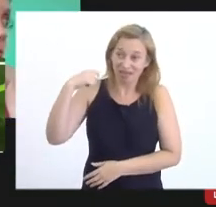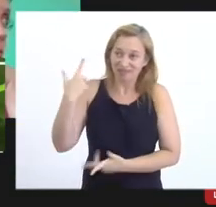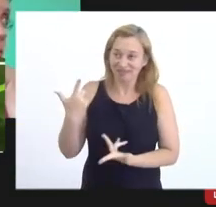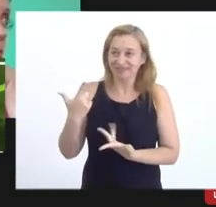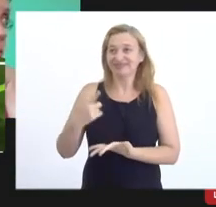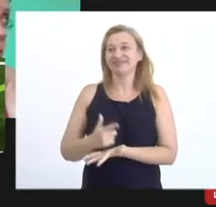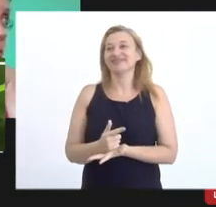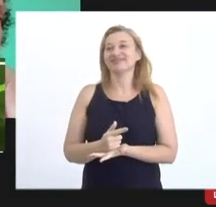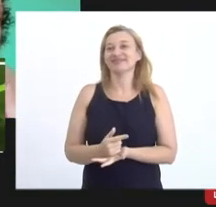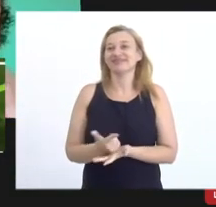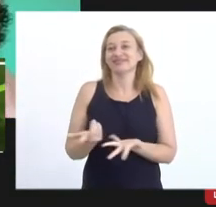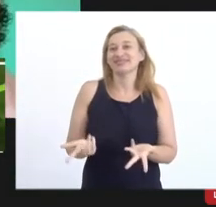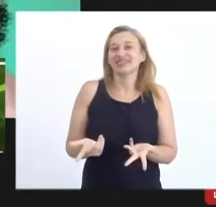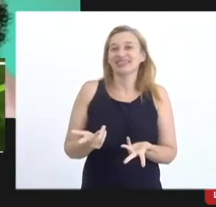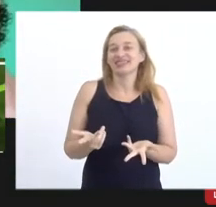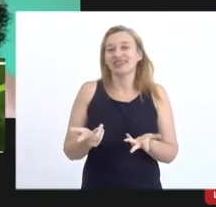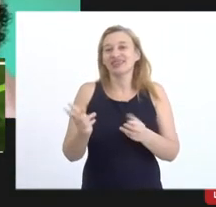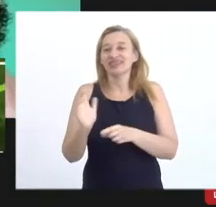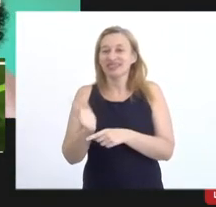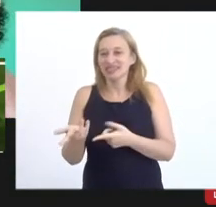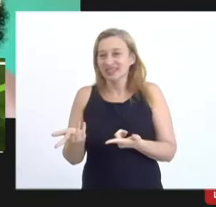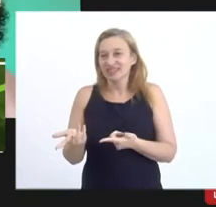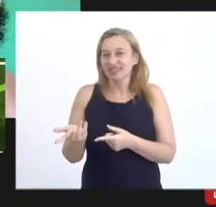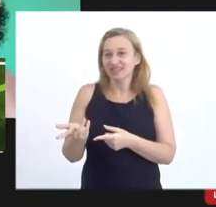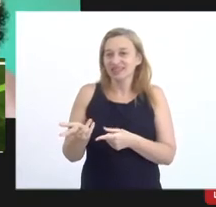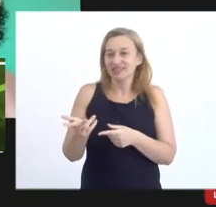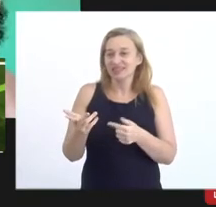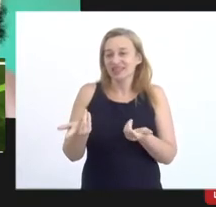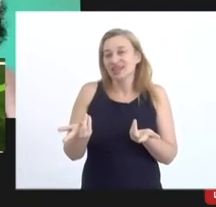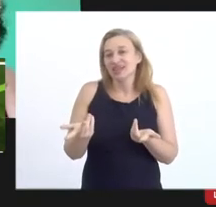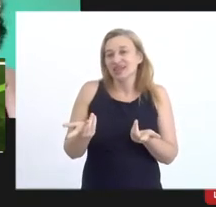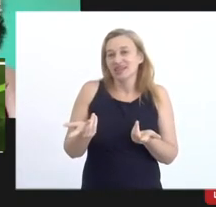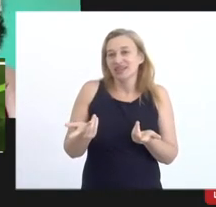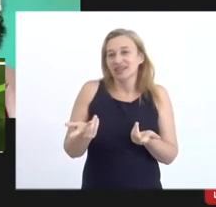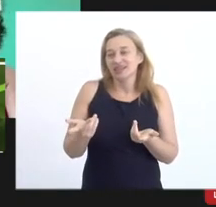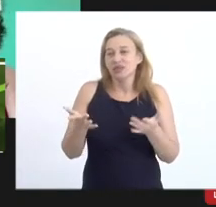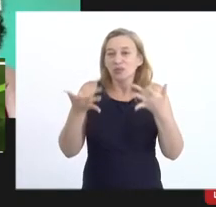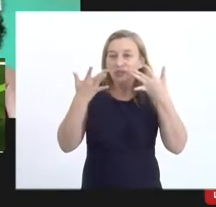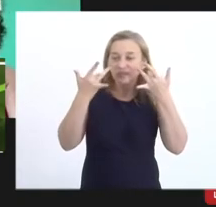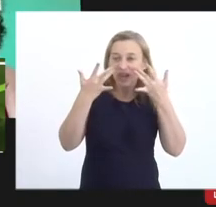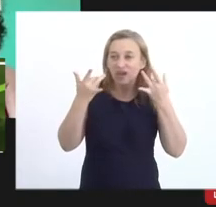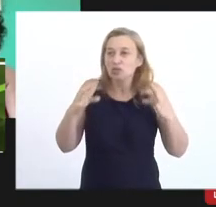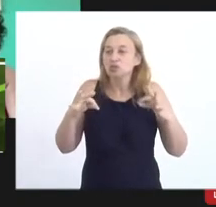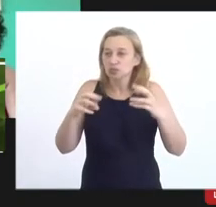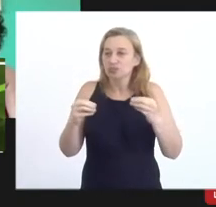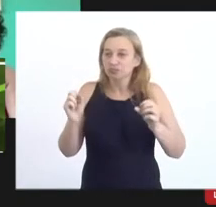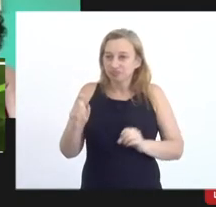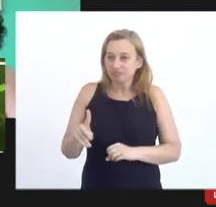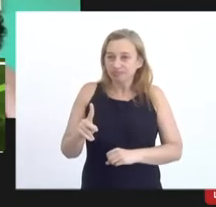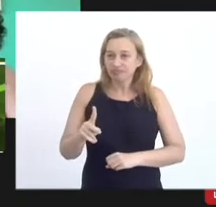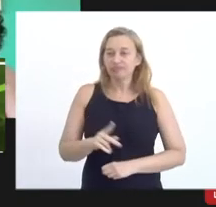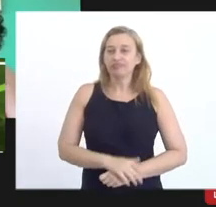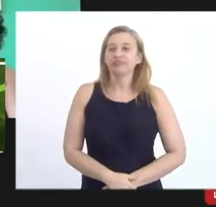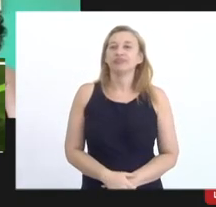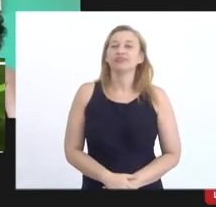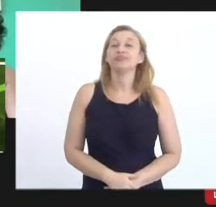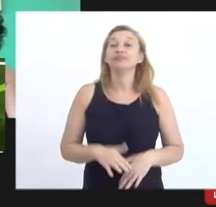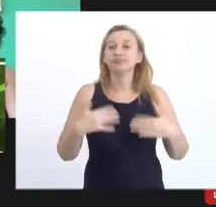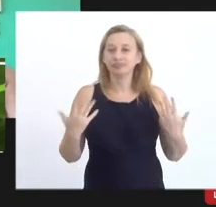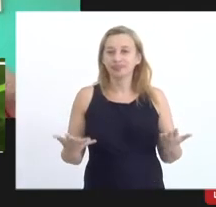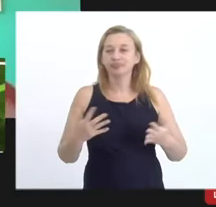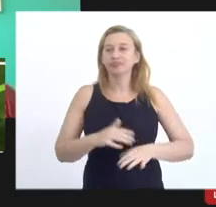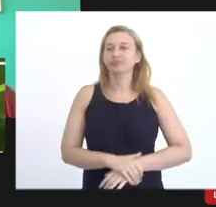com essas fitas de cinema ou com as cordas do teatro tá bom então então